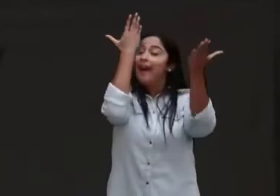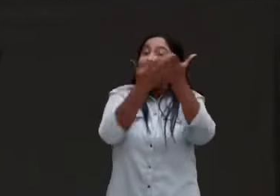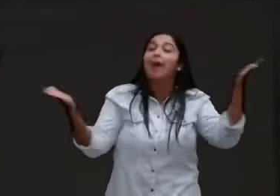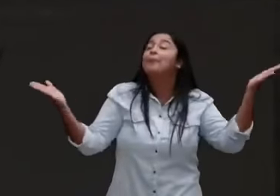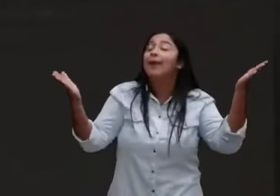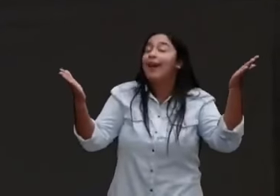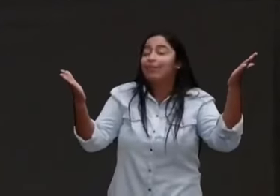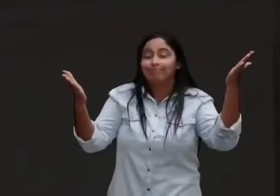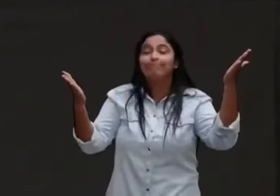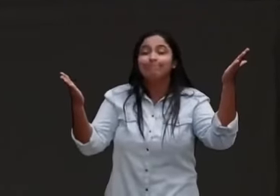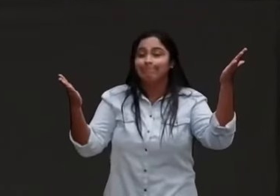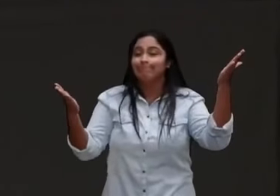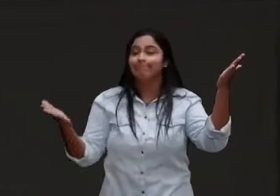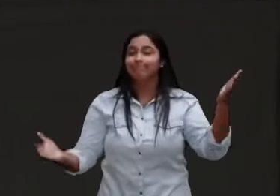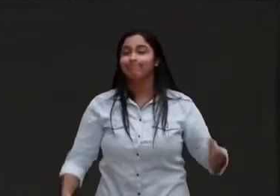ou não?